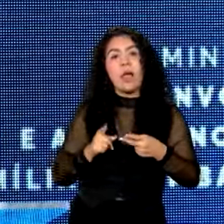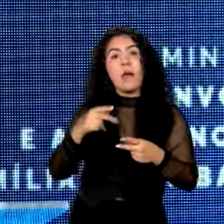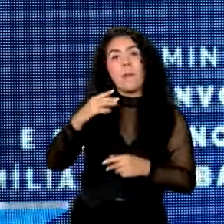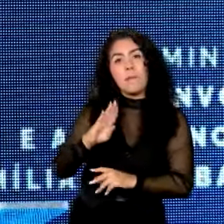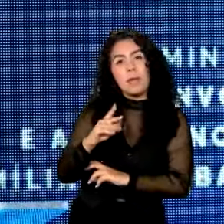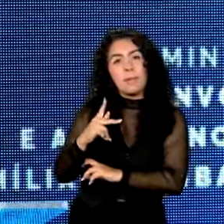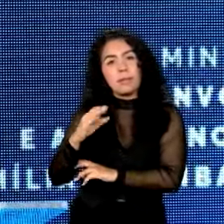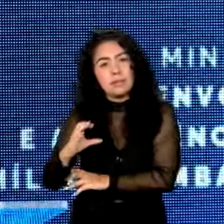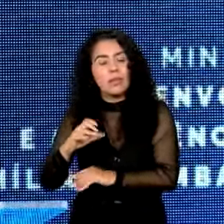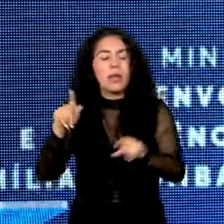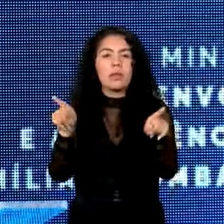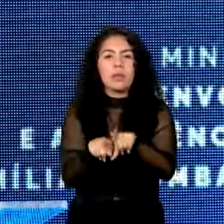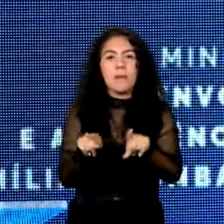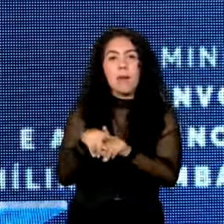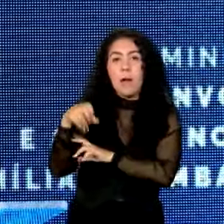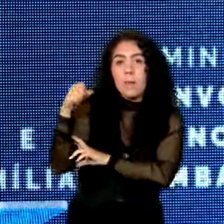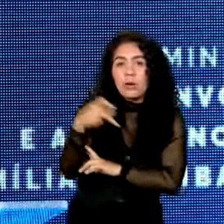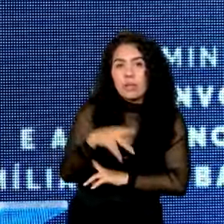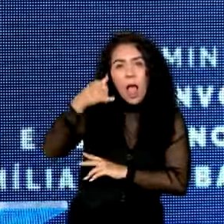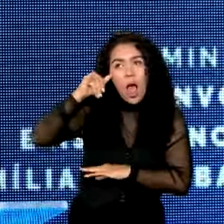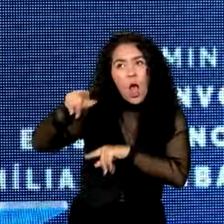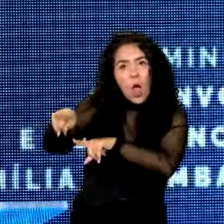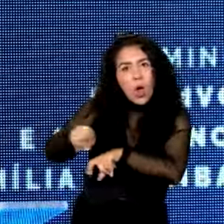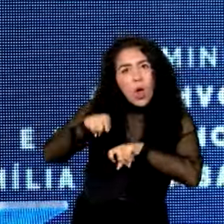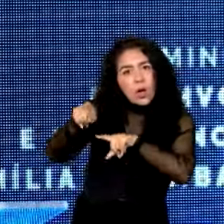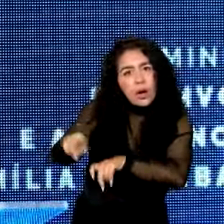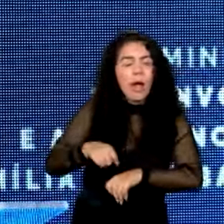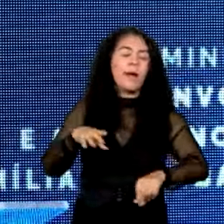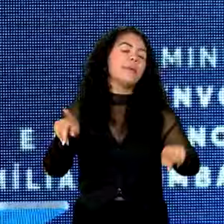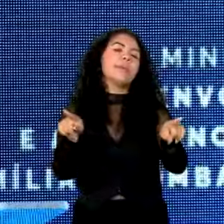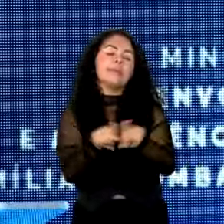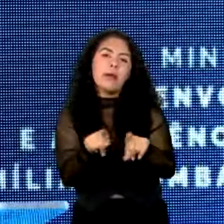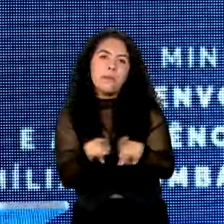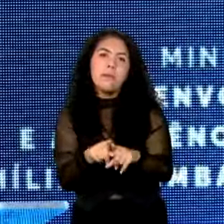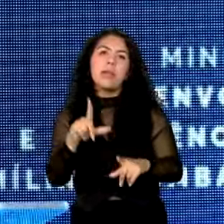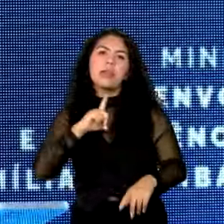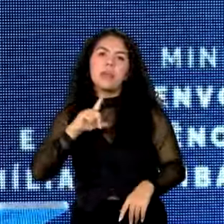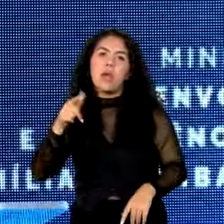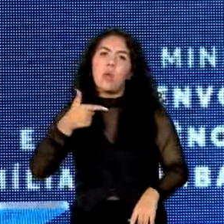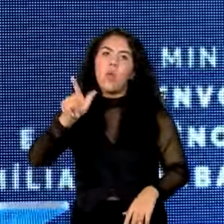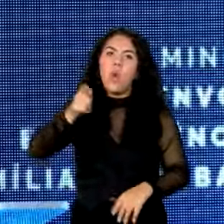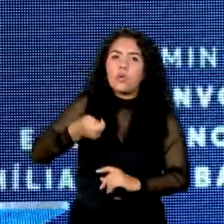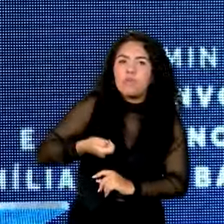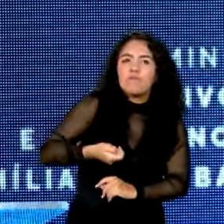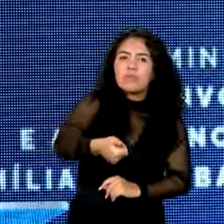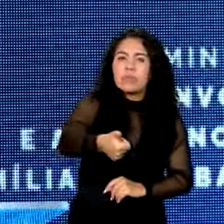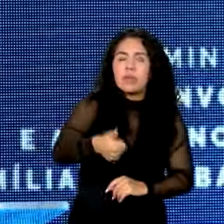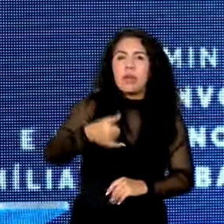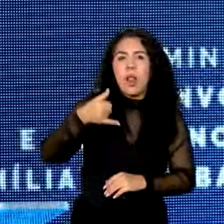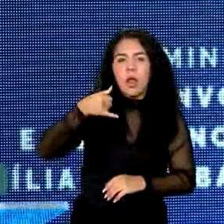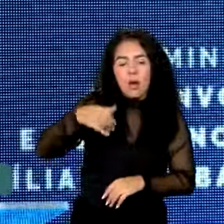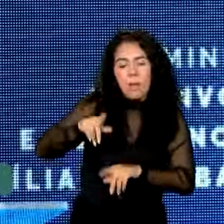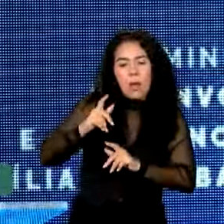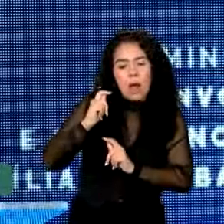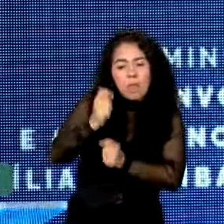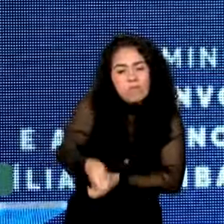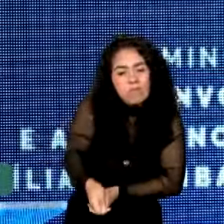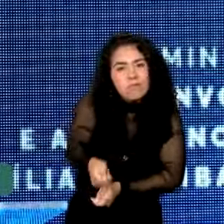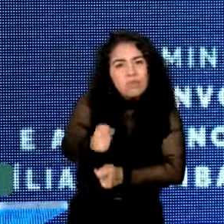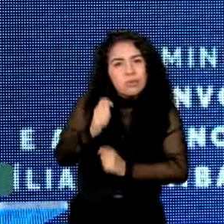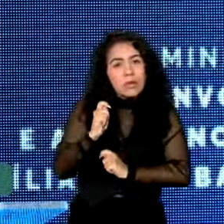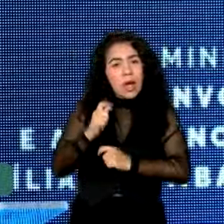aposentadoria rural, como o pessoal chama, mais auxílio pescador, então tudo isso aqui